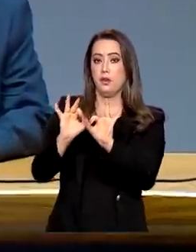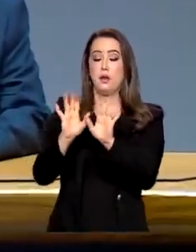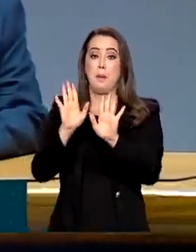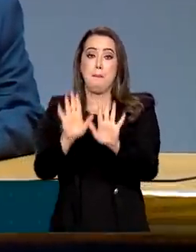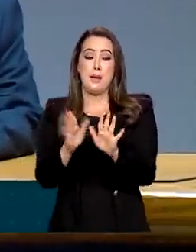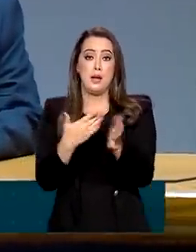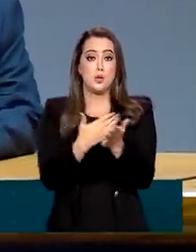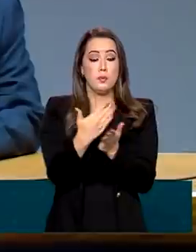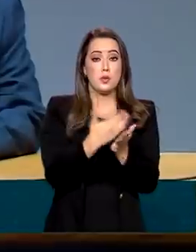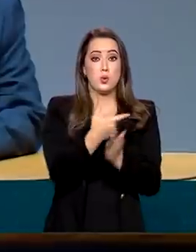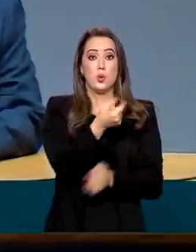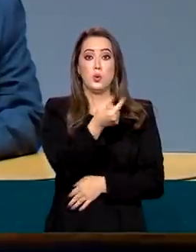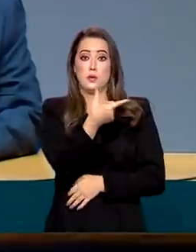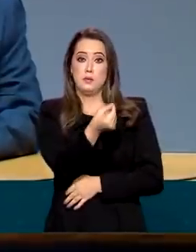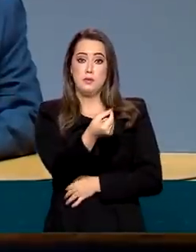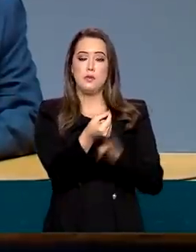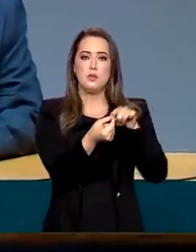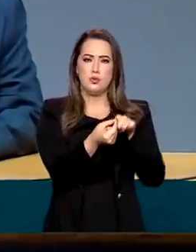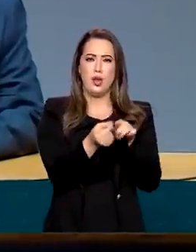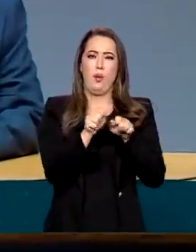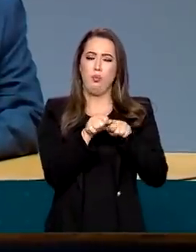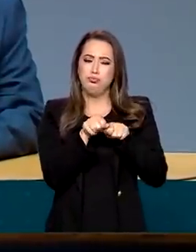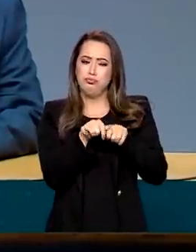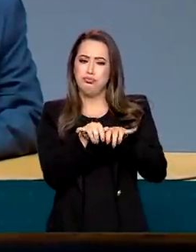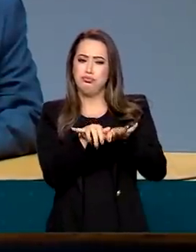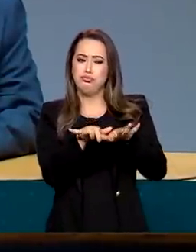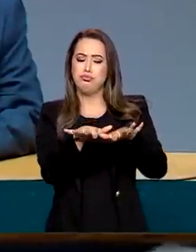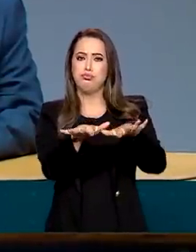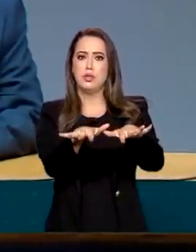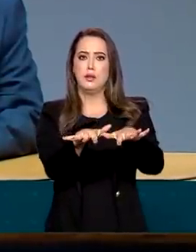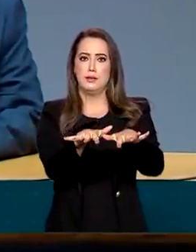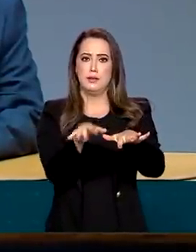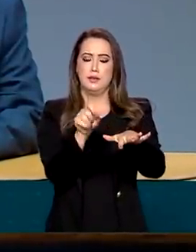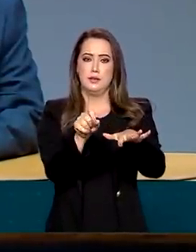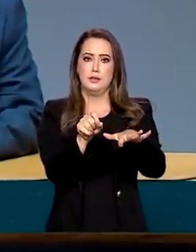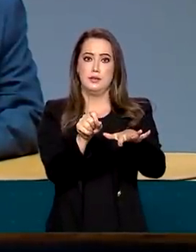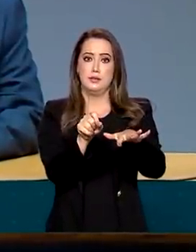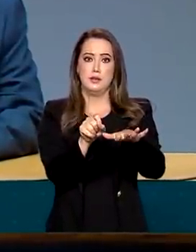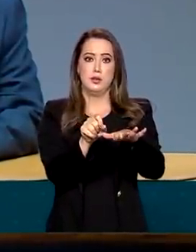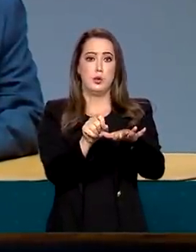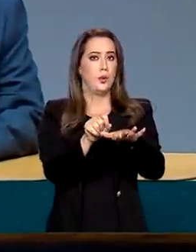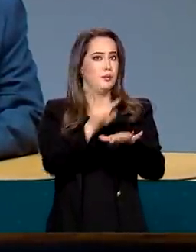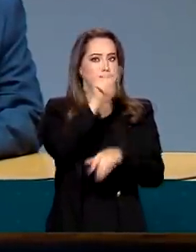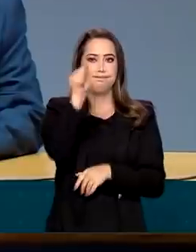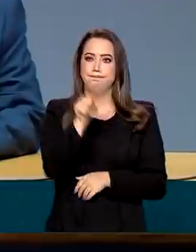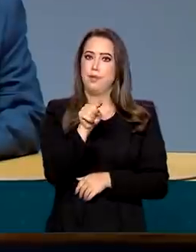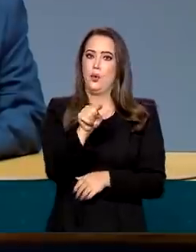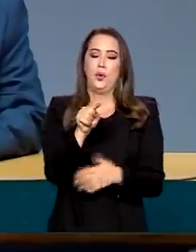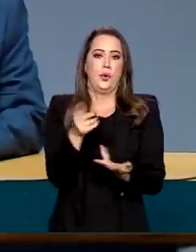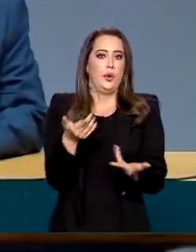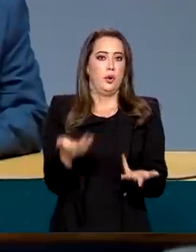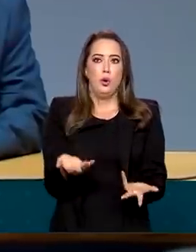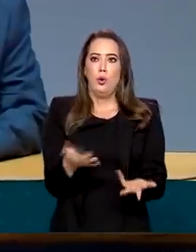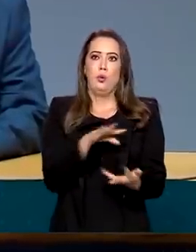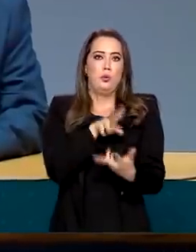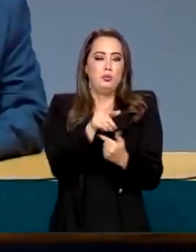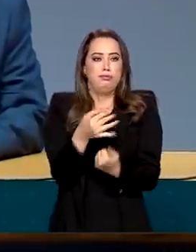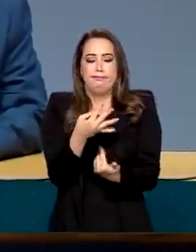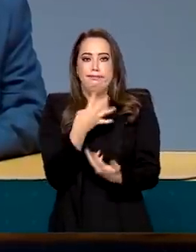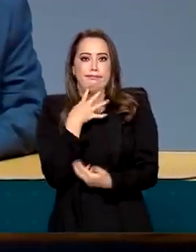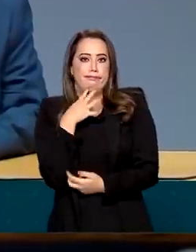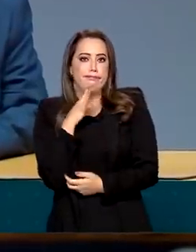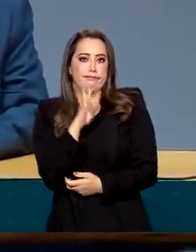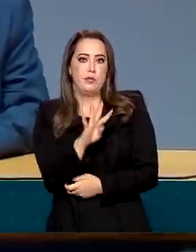começou o 2020. A questão da pandemia, uma incógnita para o mundo todo, como em parte